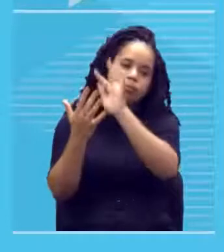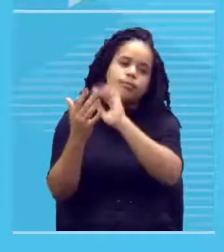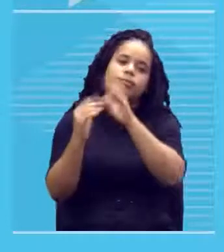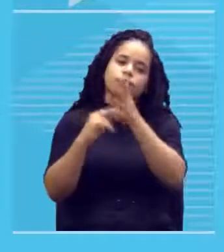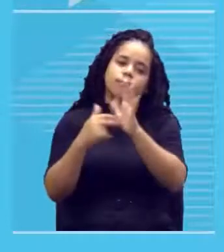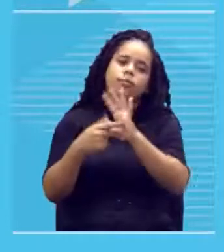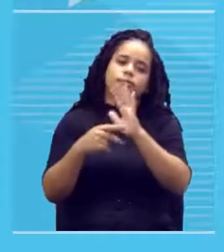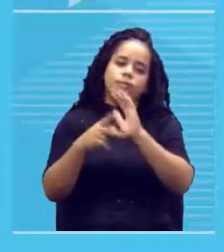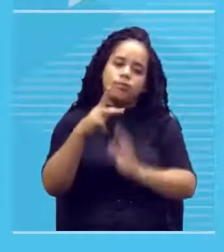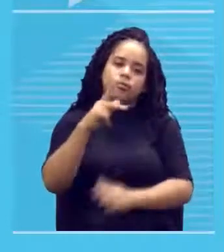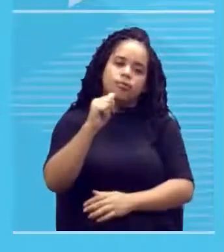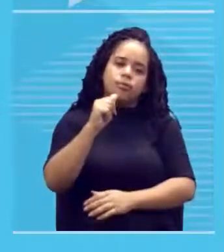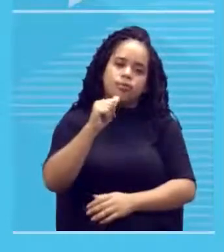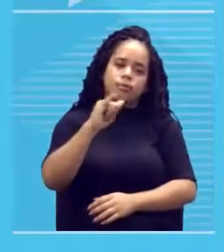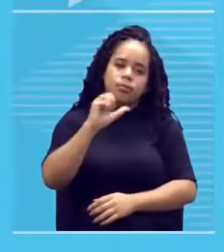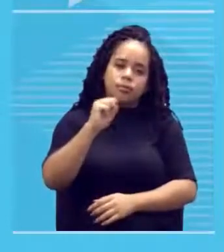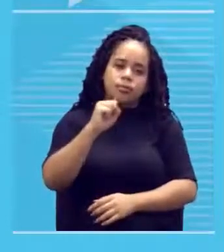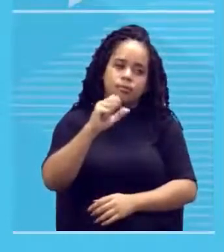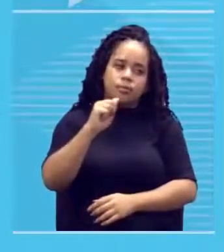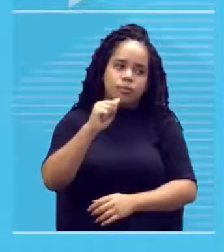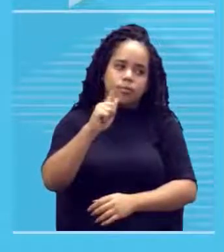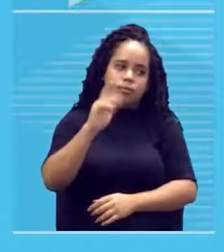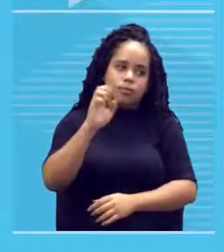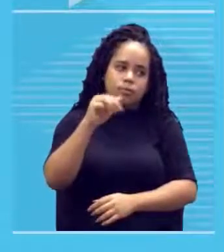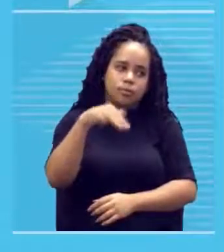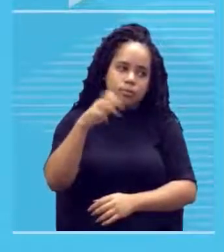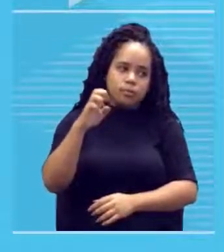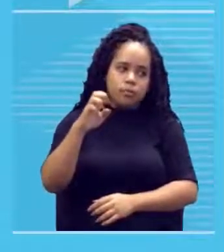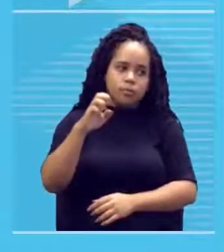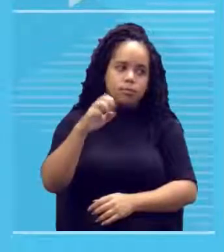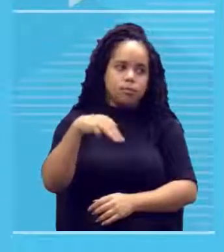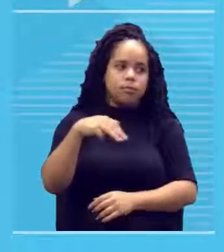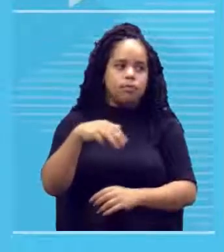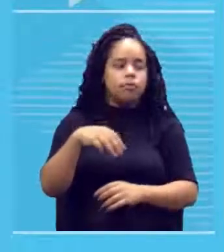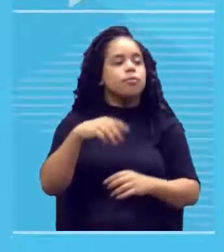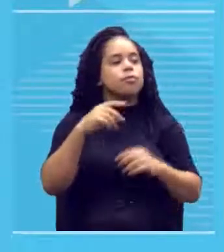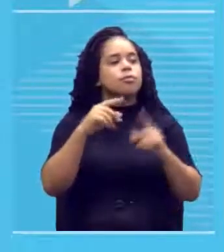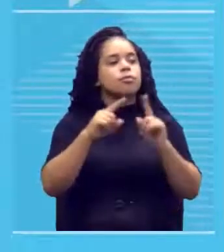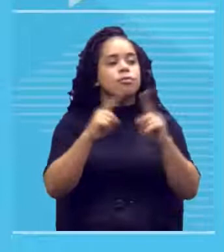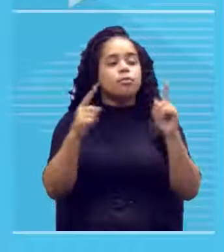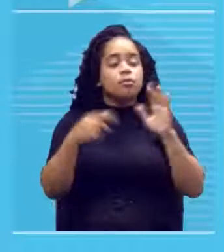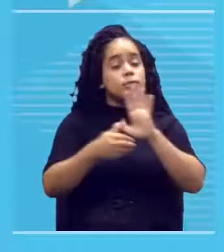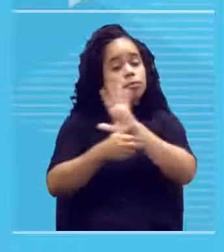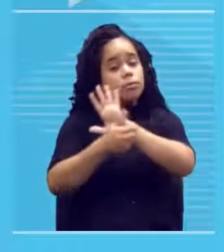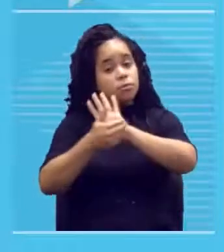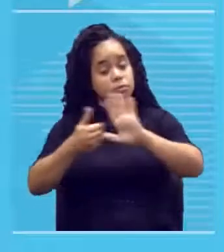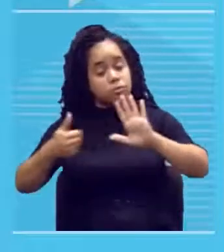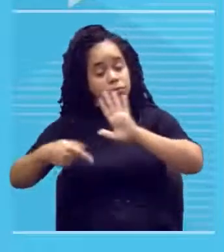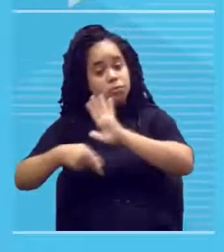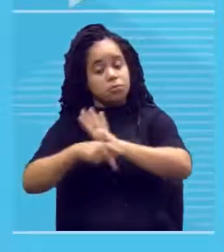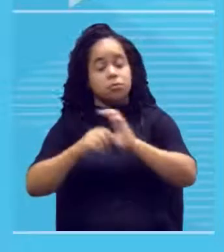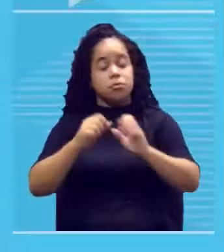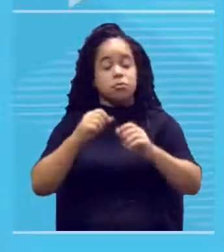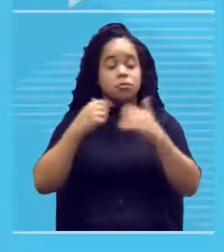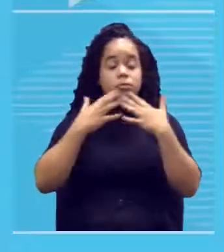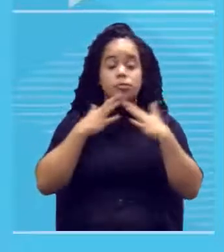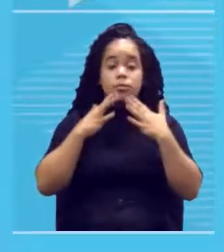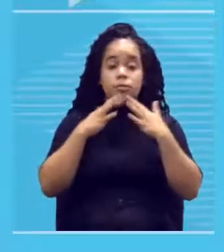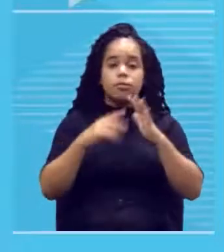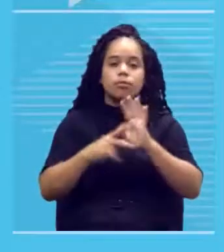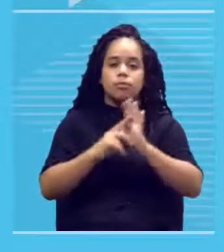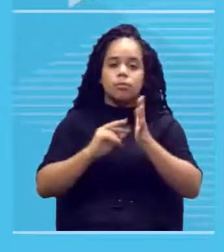tá? Você vai pintar a natureza em si, certo? Quando você retira isso do contexto natural, você pinta a natureza morta.